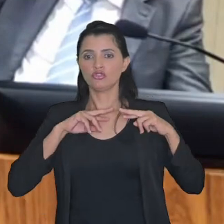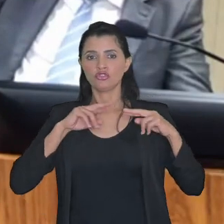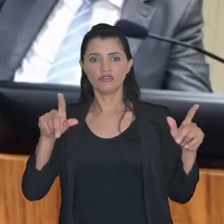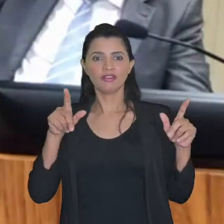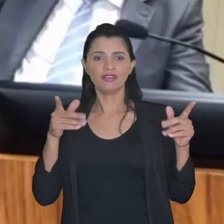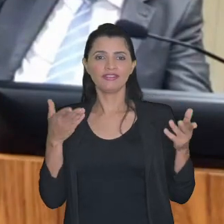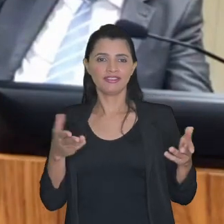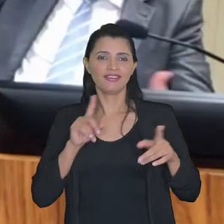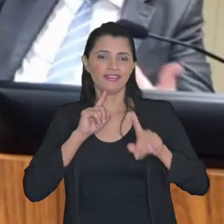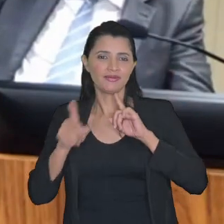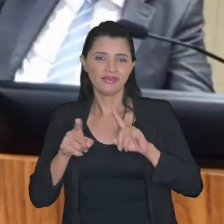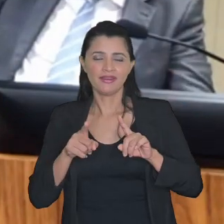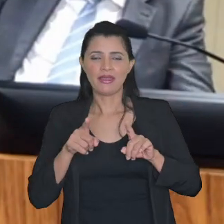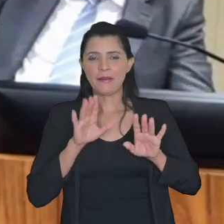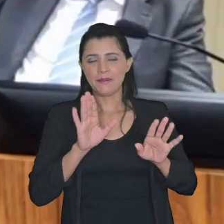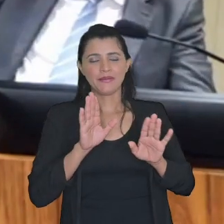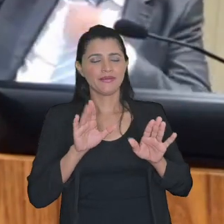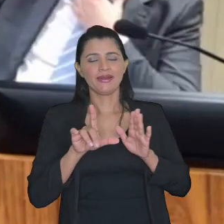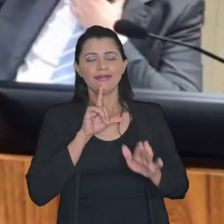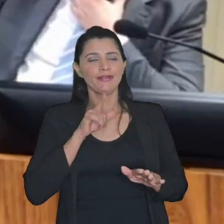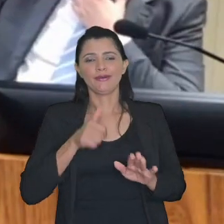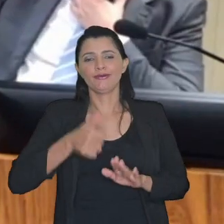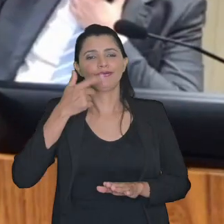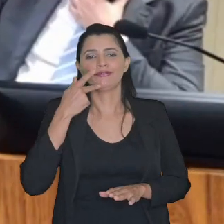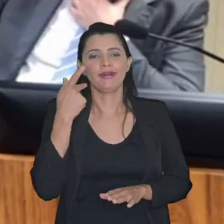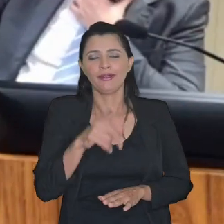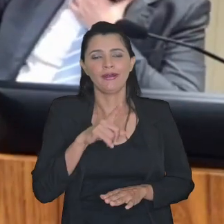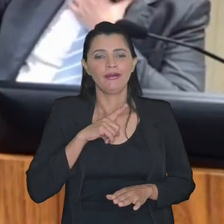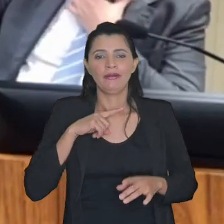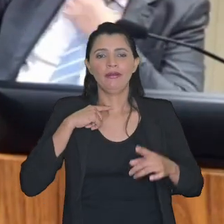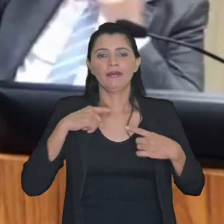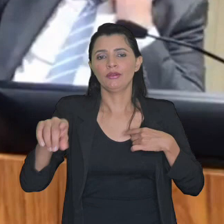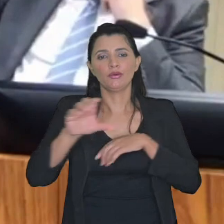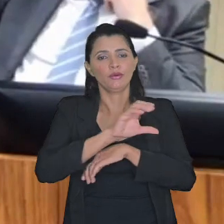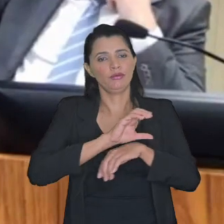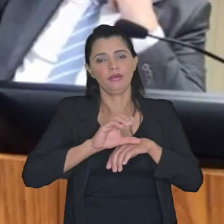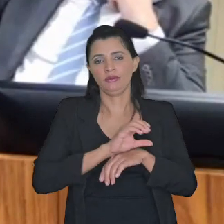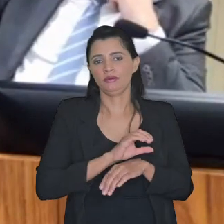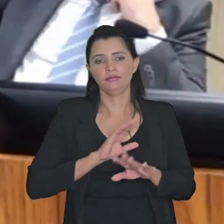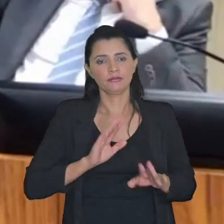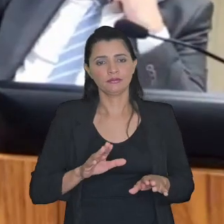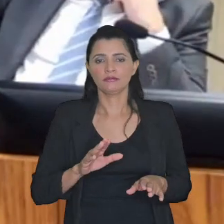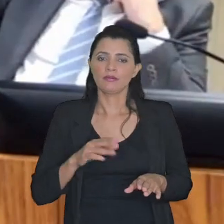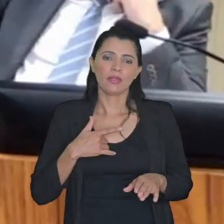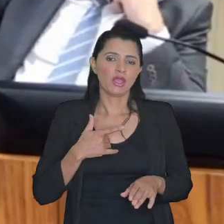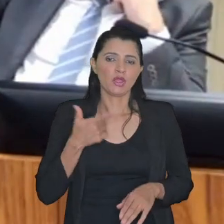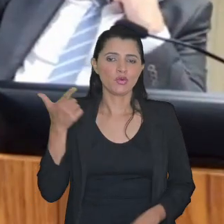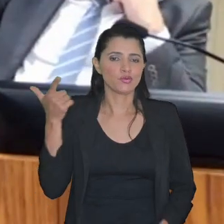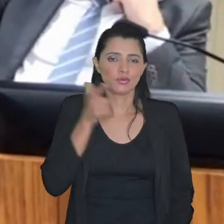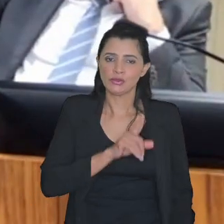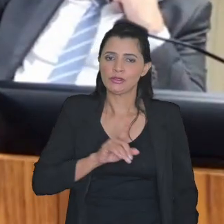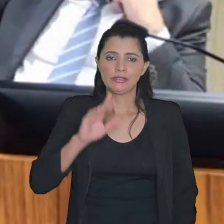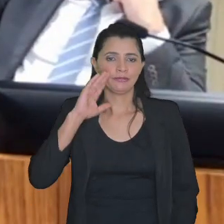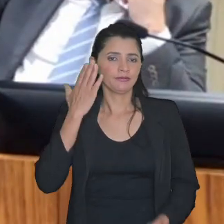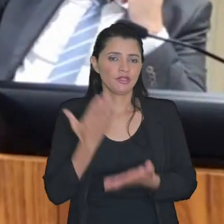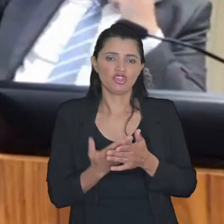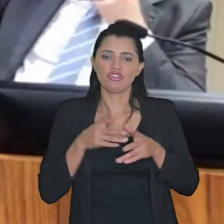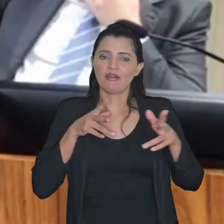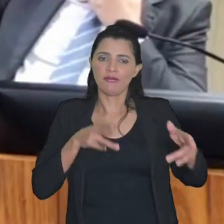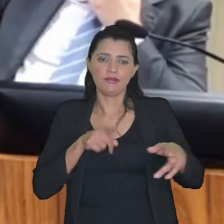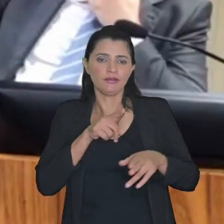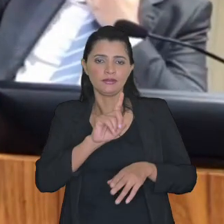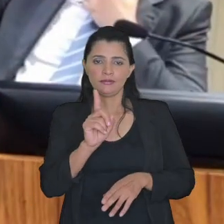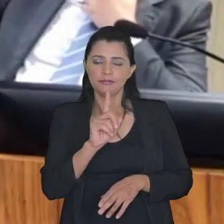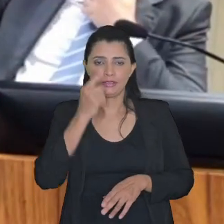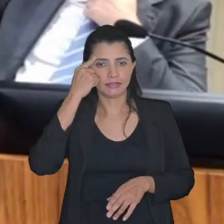não a prioristicamente dizer que há uma inconsionalidade eu realmente eu realmente não consigo acreditar